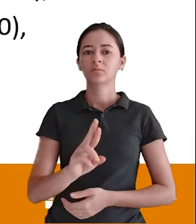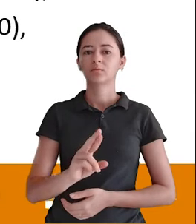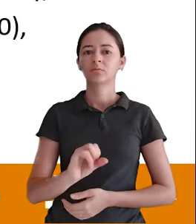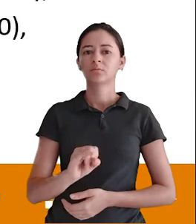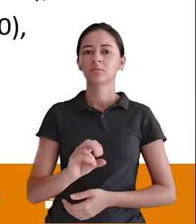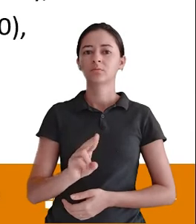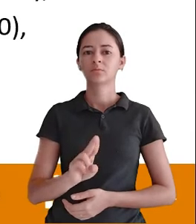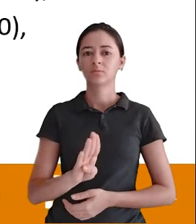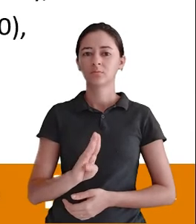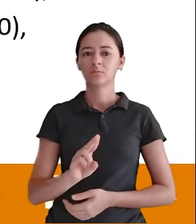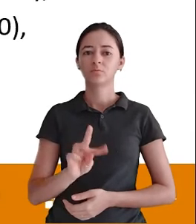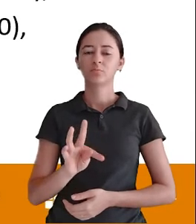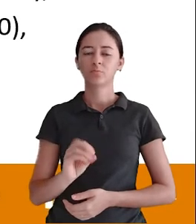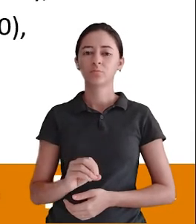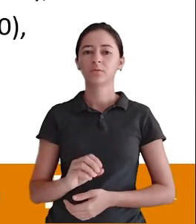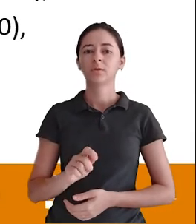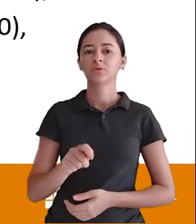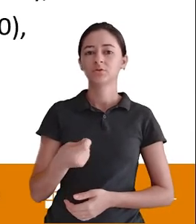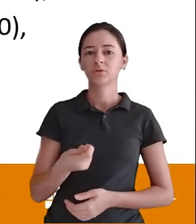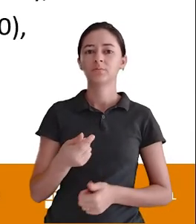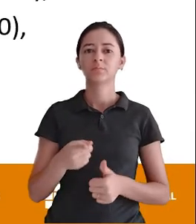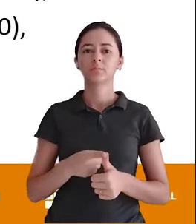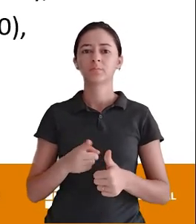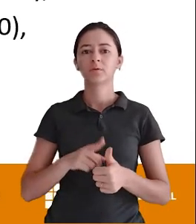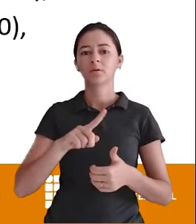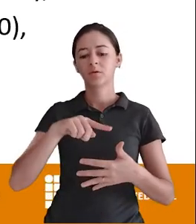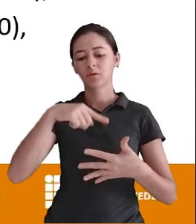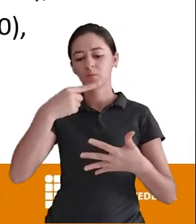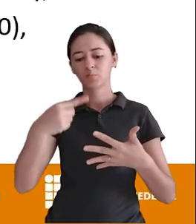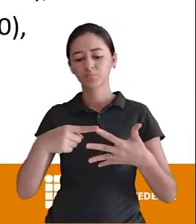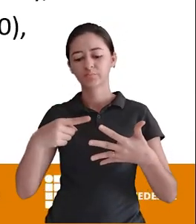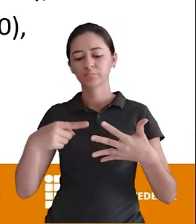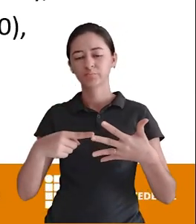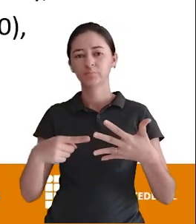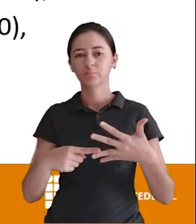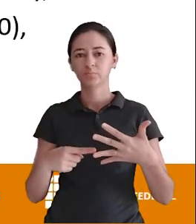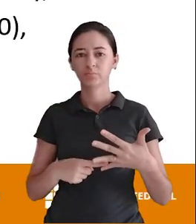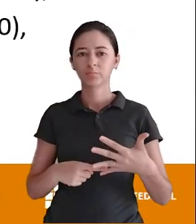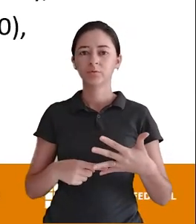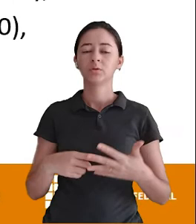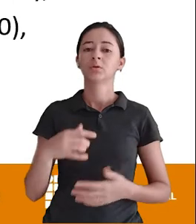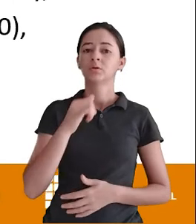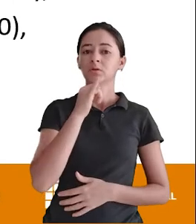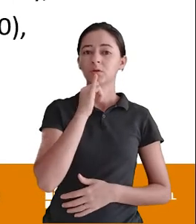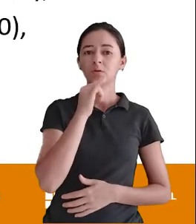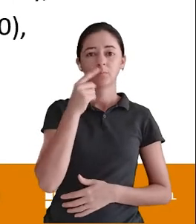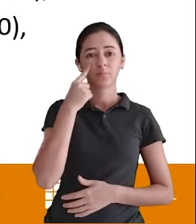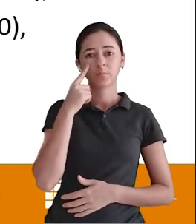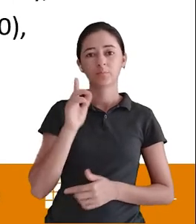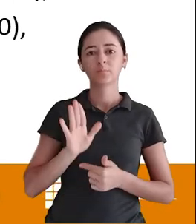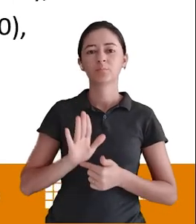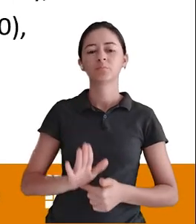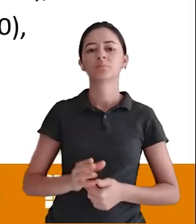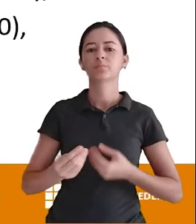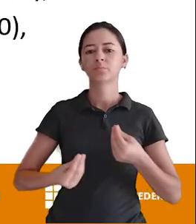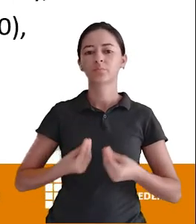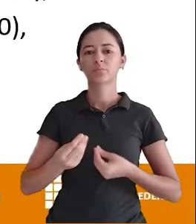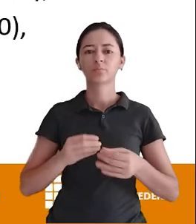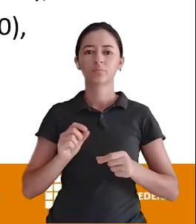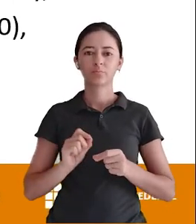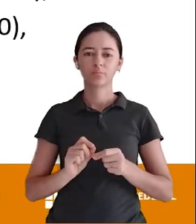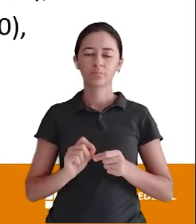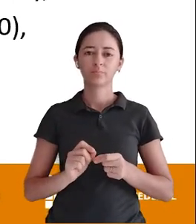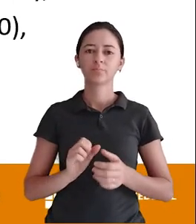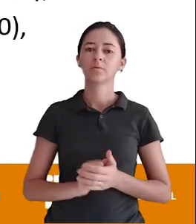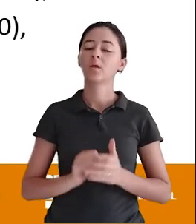chave primária Depois vem os demais Atributos simples Então nesse caso aqui É um exemplo Para mostrar para vocês Como ficaria né? Mas não é muito